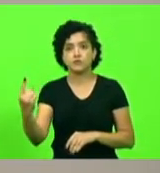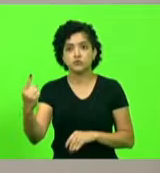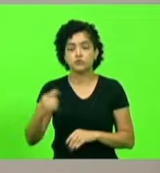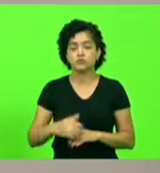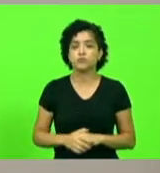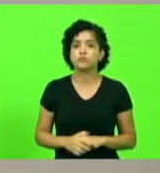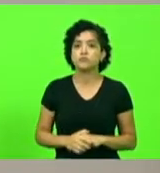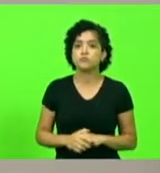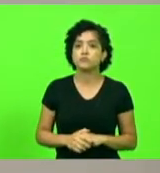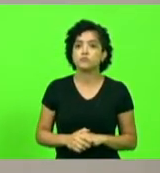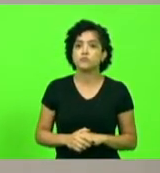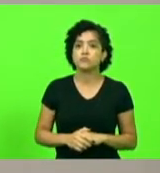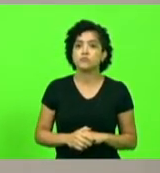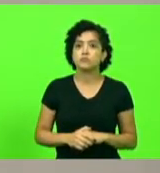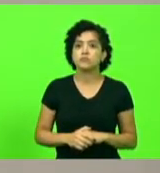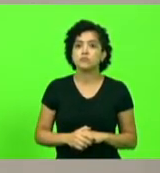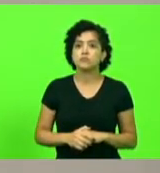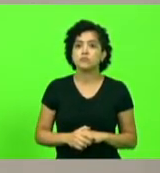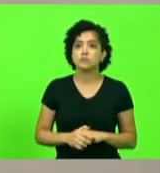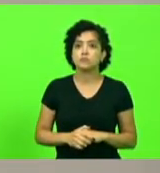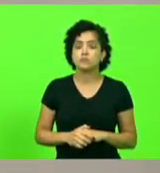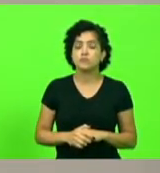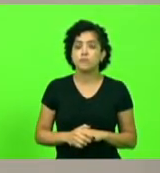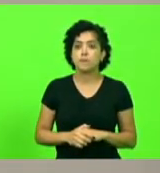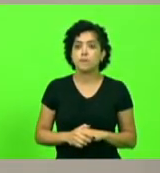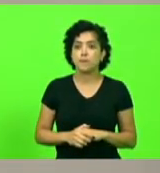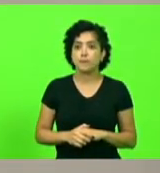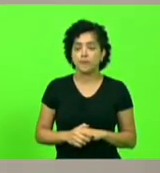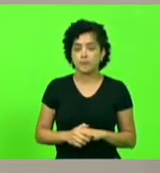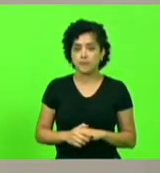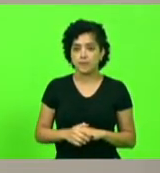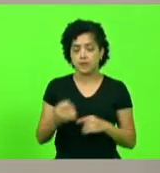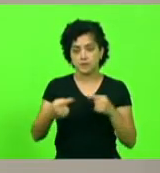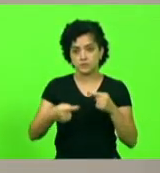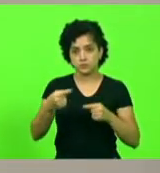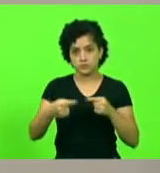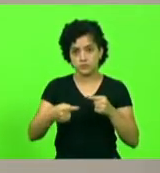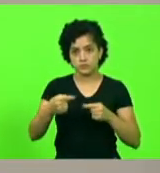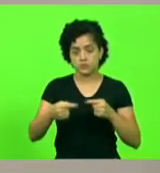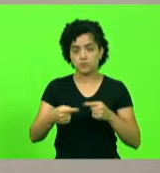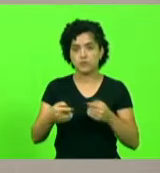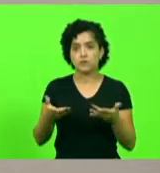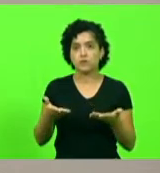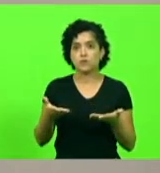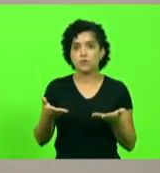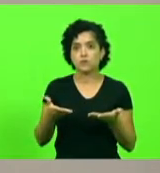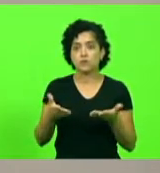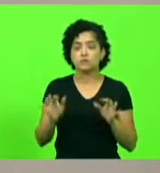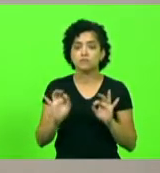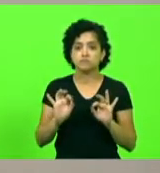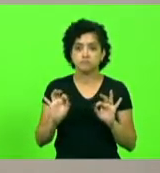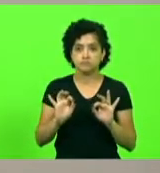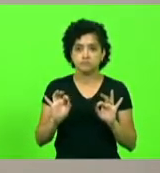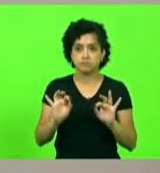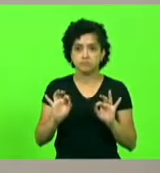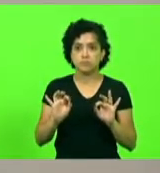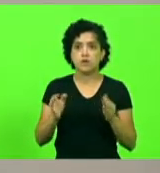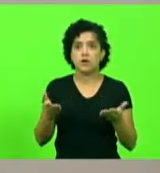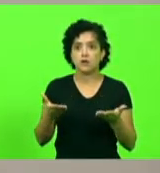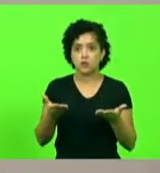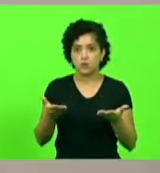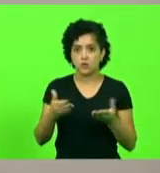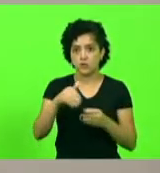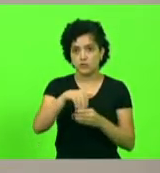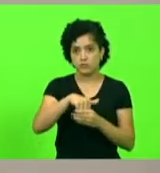Contra sete servidores em discussão, não havendo quem queira discutir em